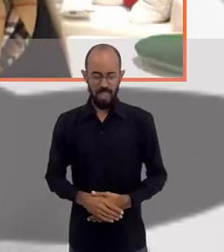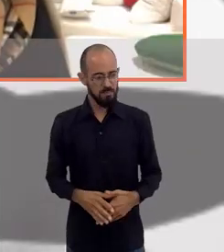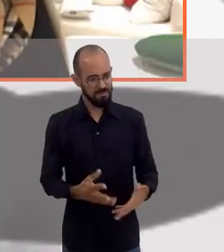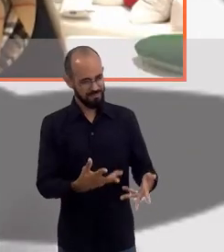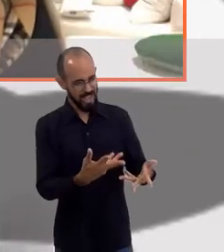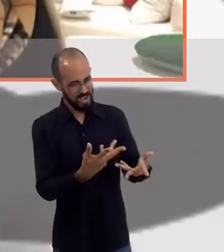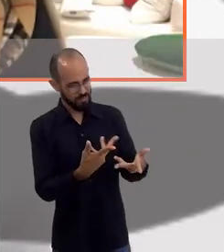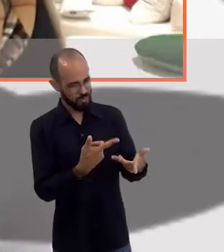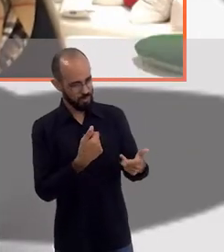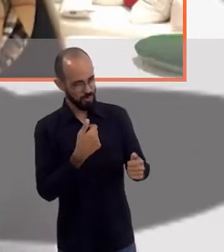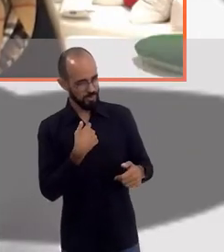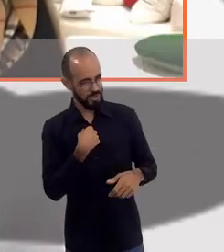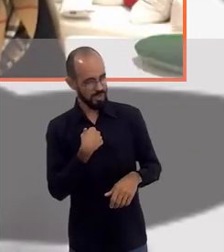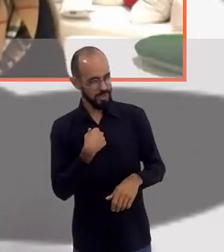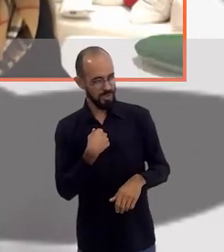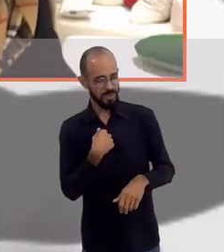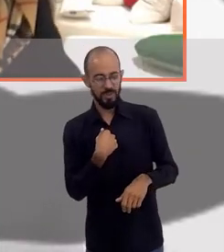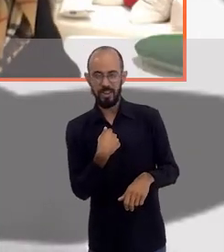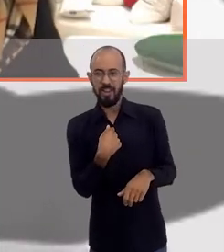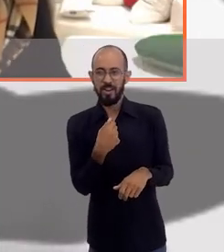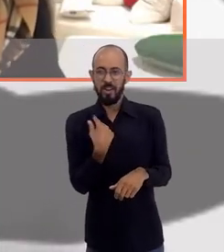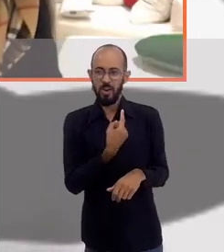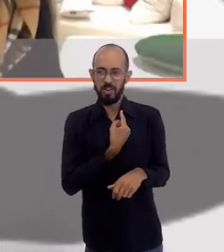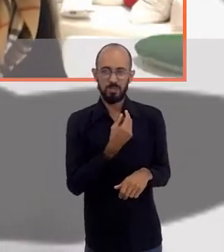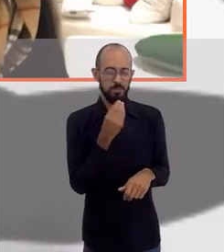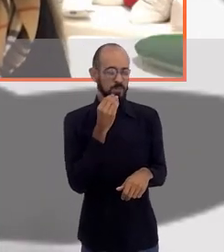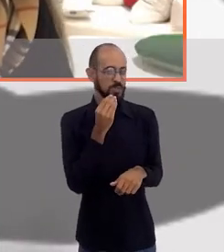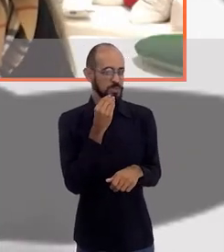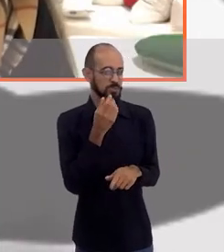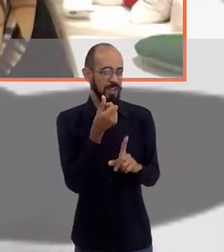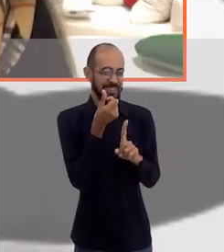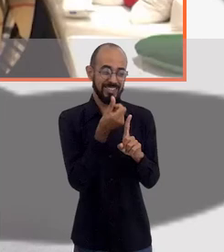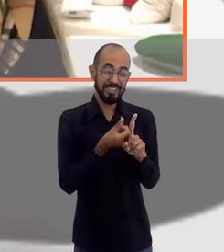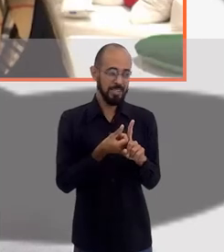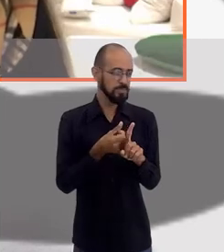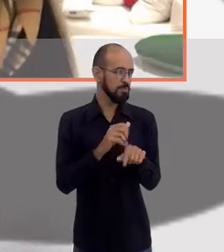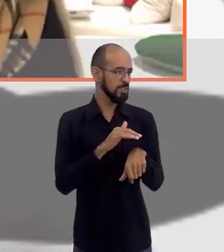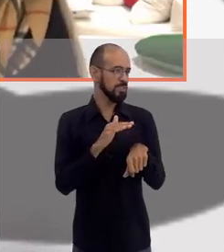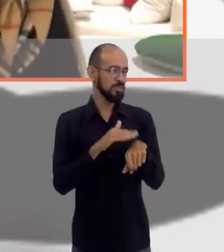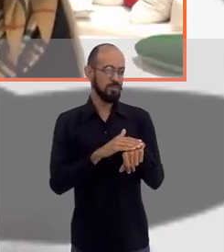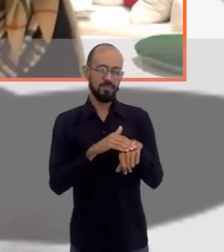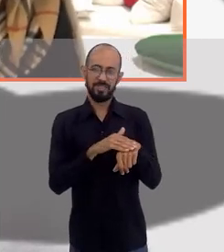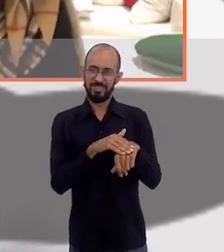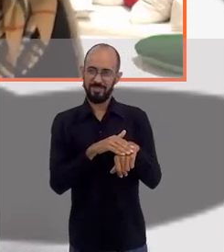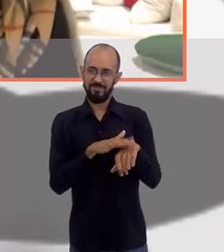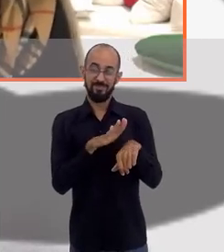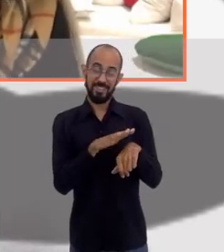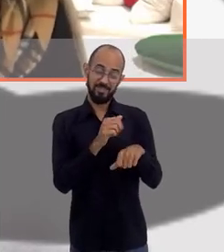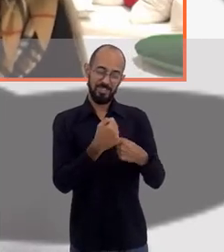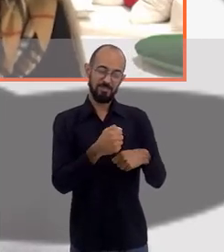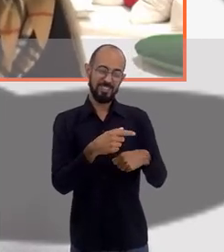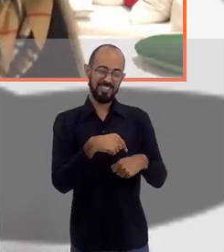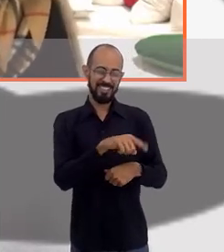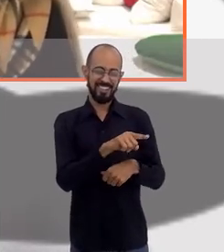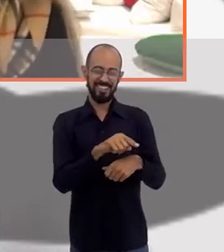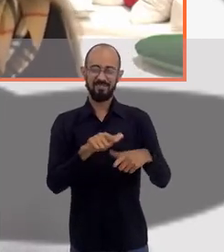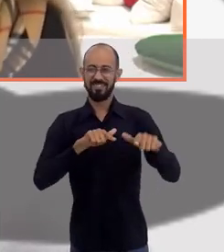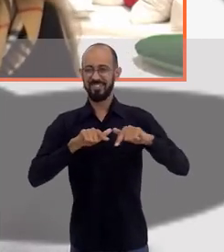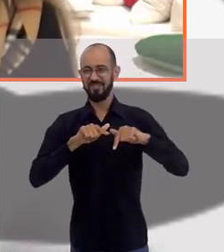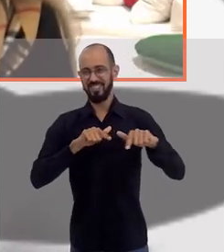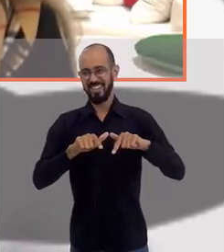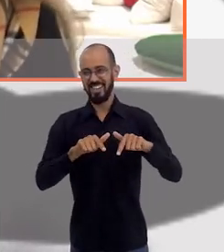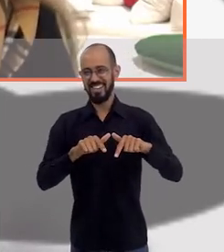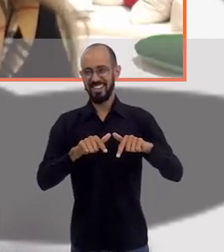Que coisa mais linda! Eu estou aqui, a gente podia ficar seis meses falando sem parar. Não dá, não, porque você tem que fazer o bem ao próximo.